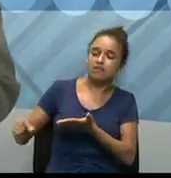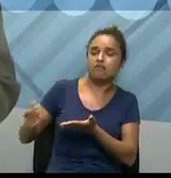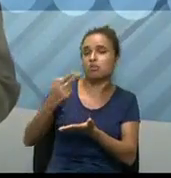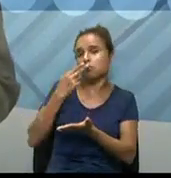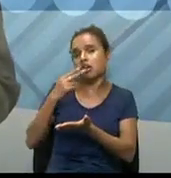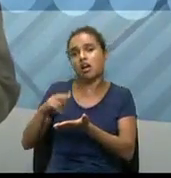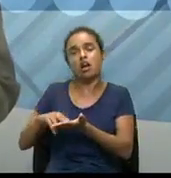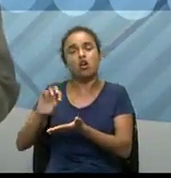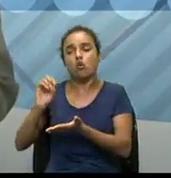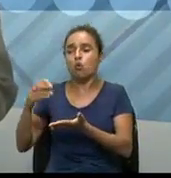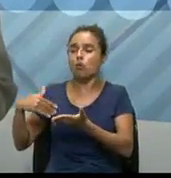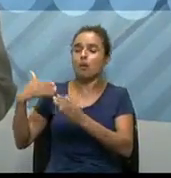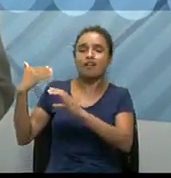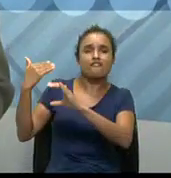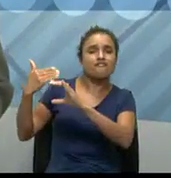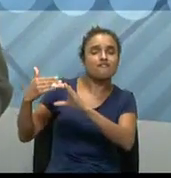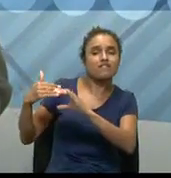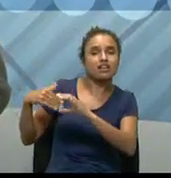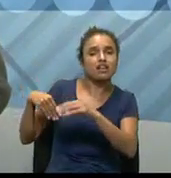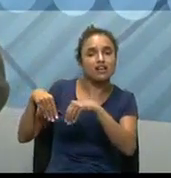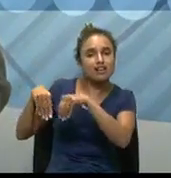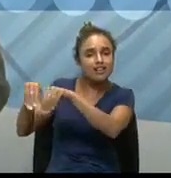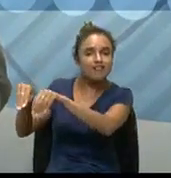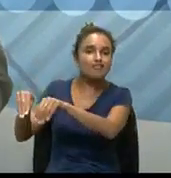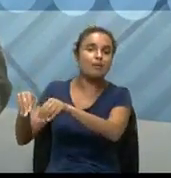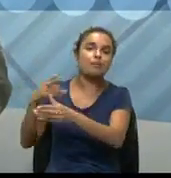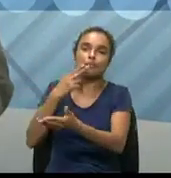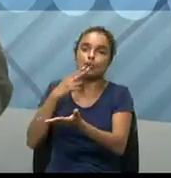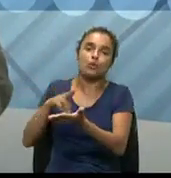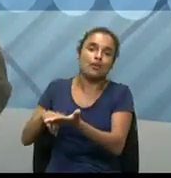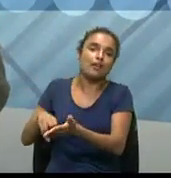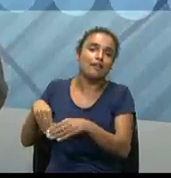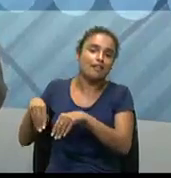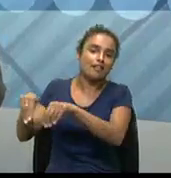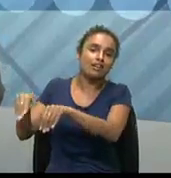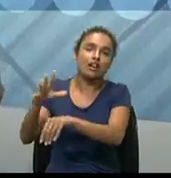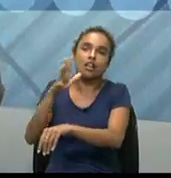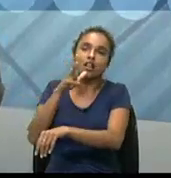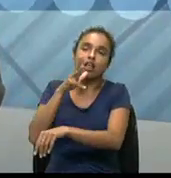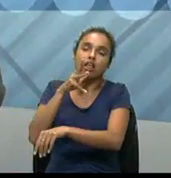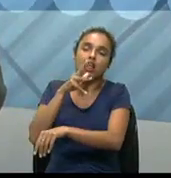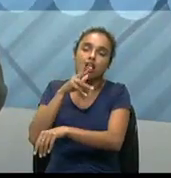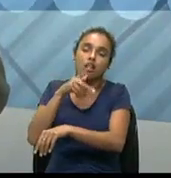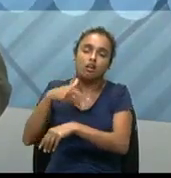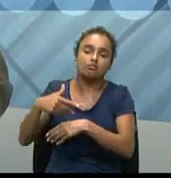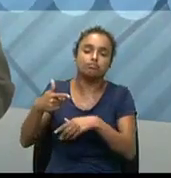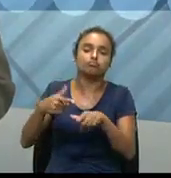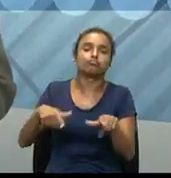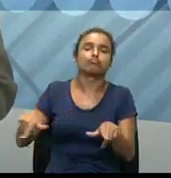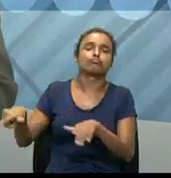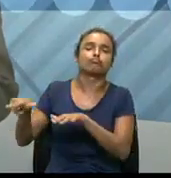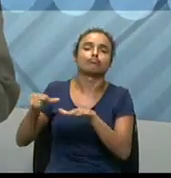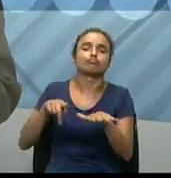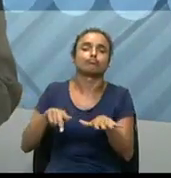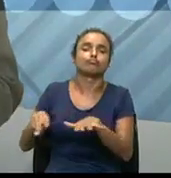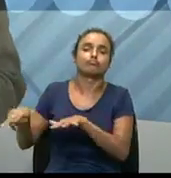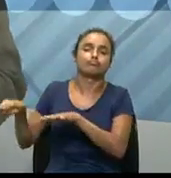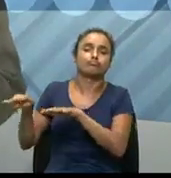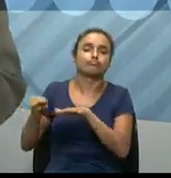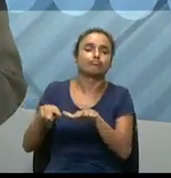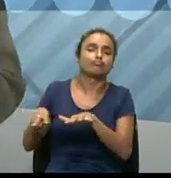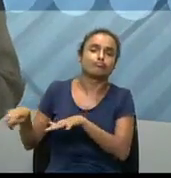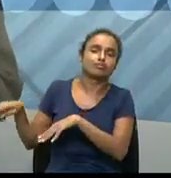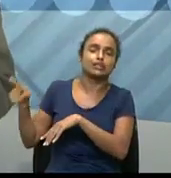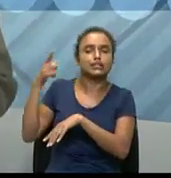com alcance mundial. E tudo isso a gente fala o quê, né? Com o uso das tecnologias